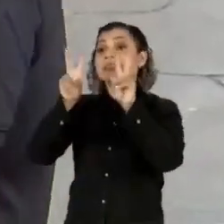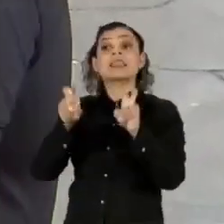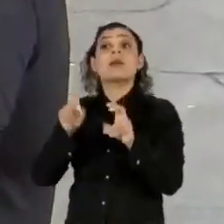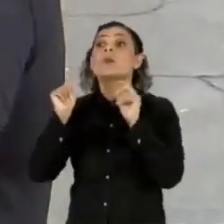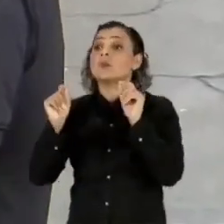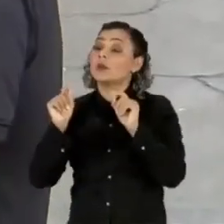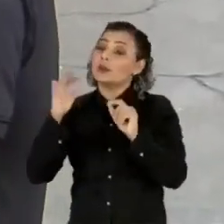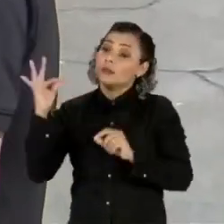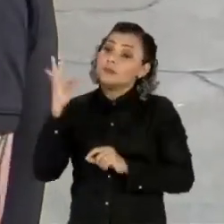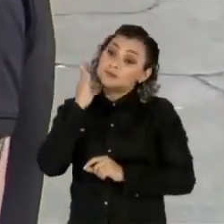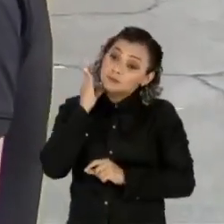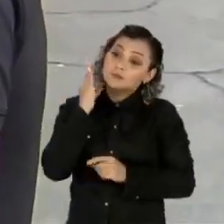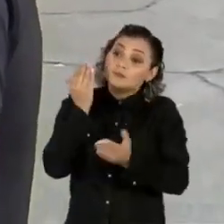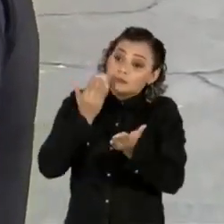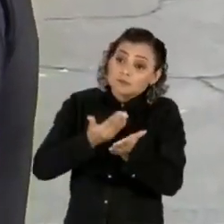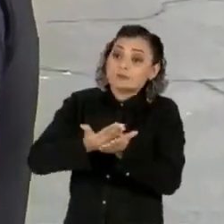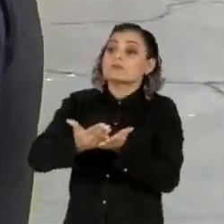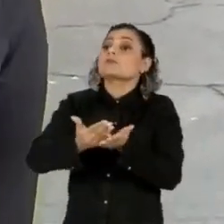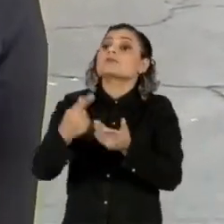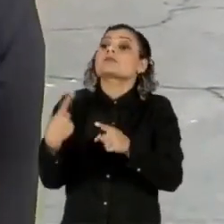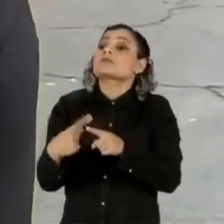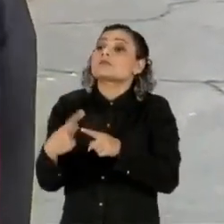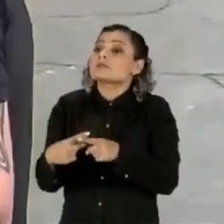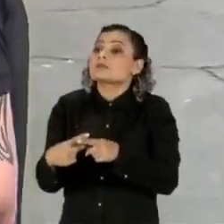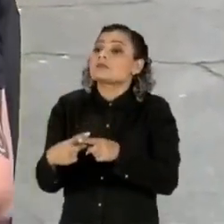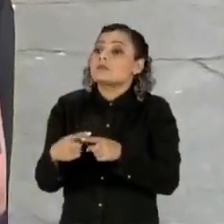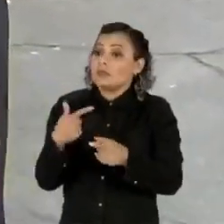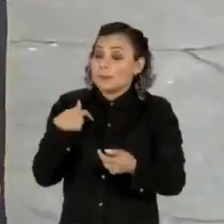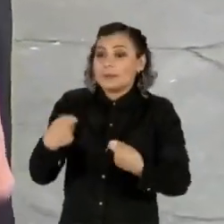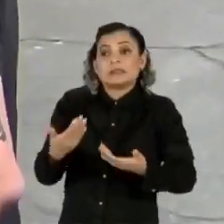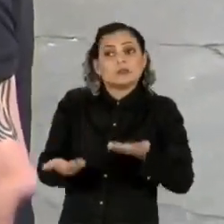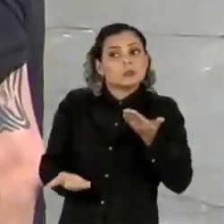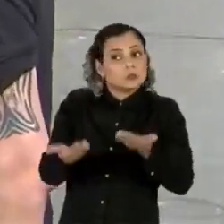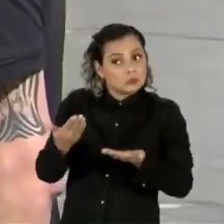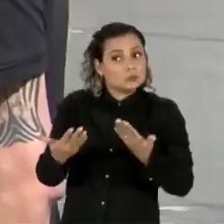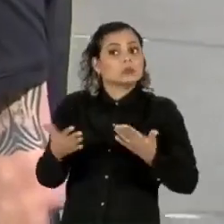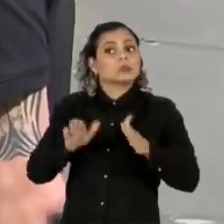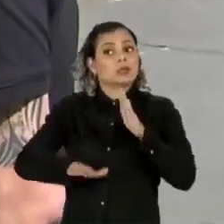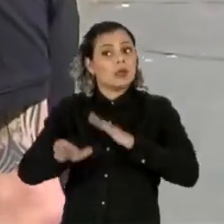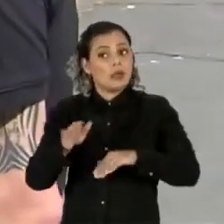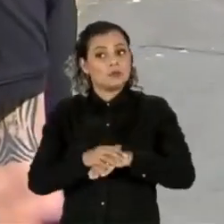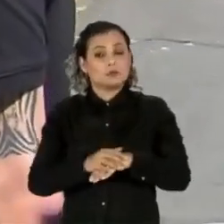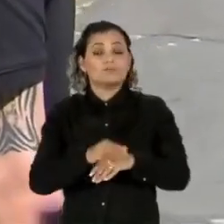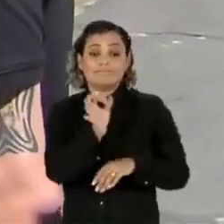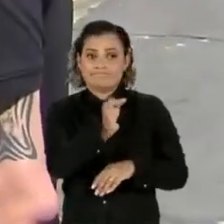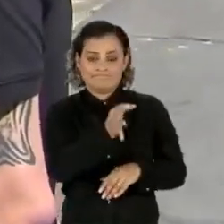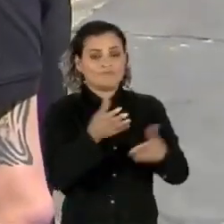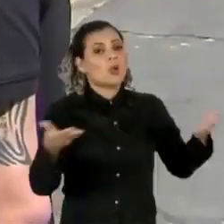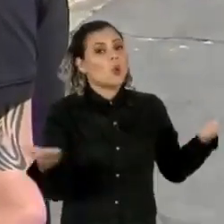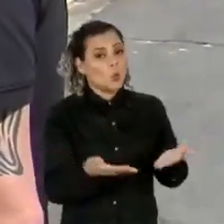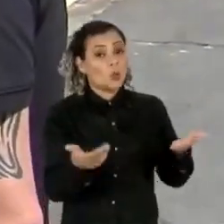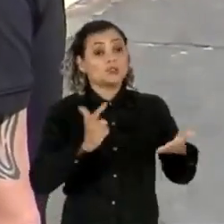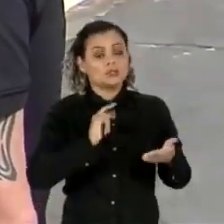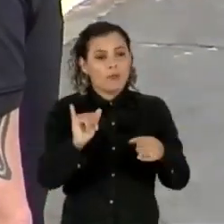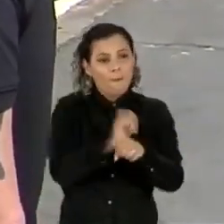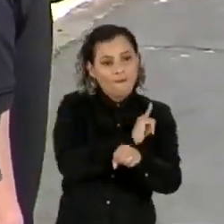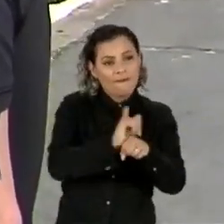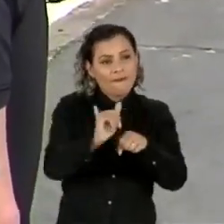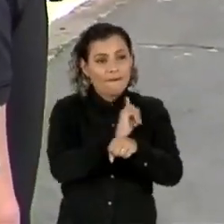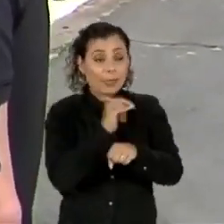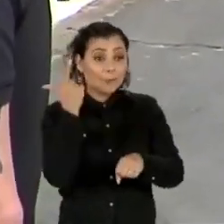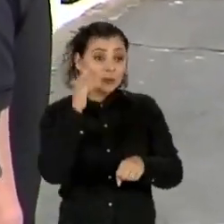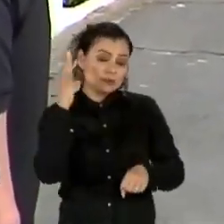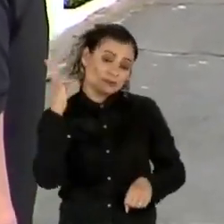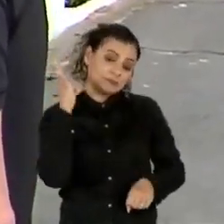ela surge, no entanto, tem que equilibrar bastante. Exatamente. Hoje a gente tem buscado soluções para conseguir